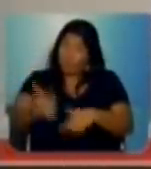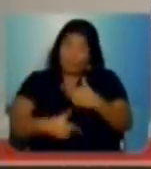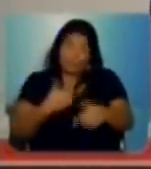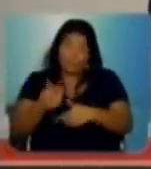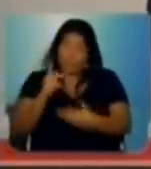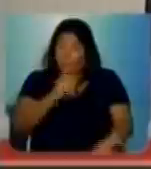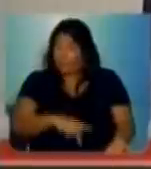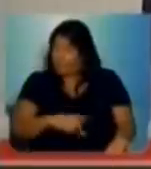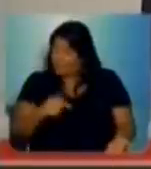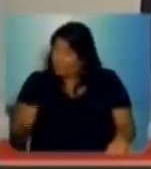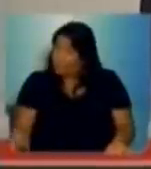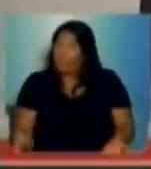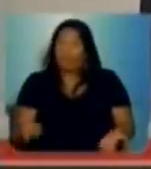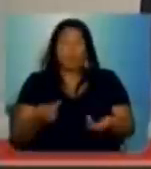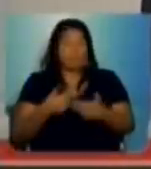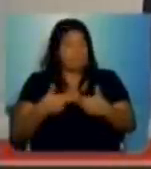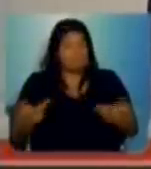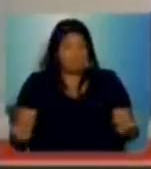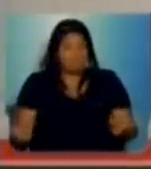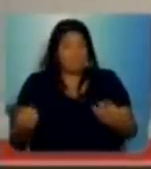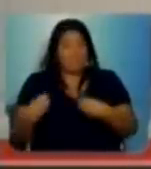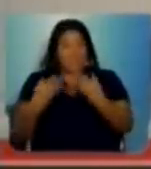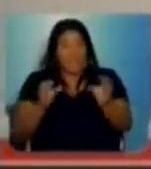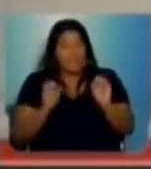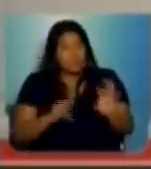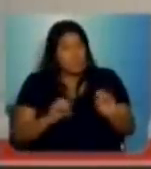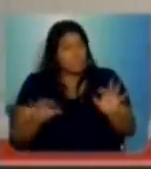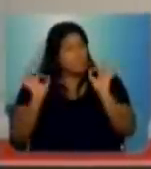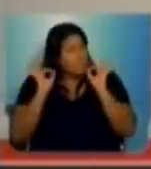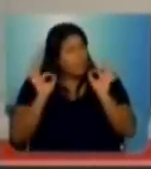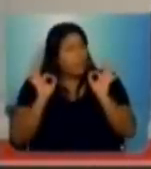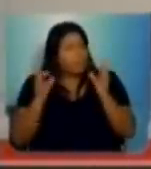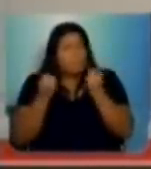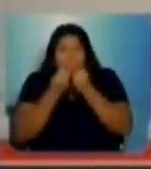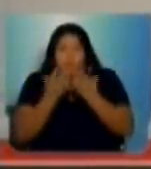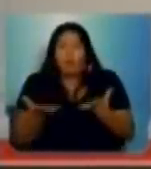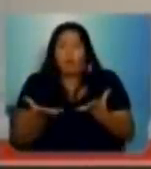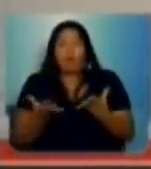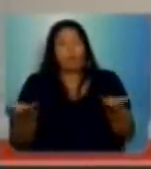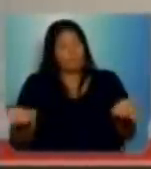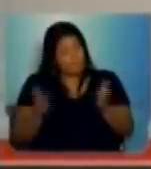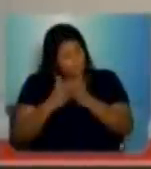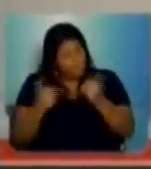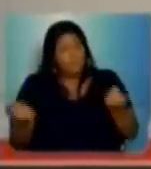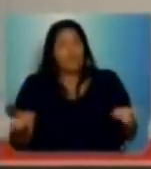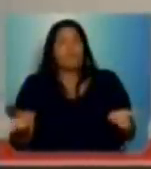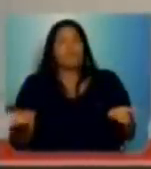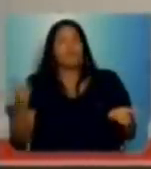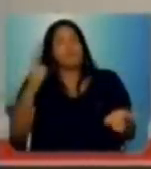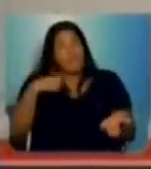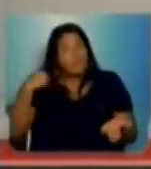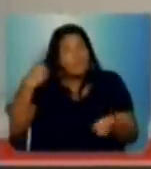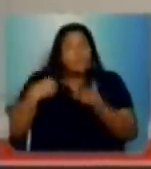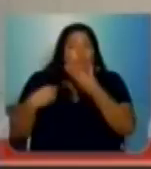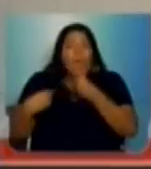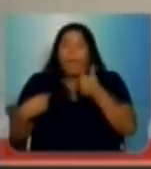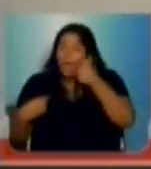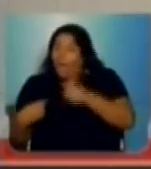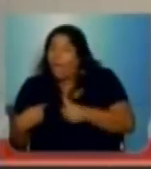educação de qualidade. Então, faço aqui um apelo, deputados e deputadas, por favor,